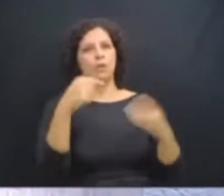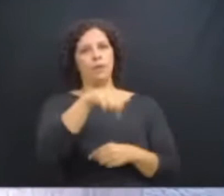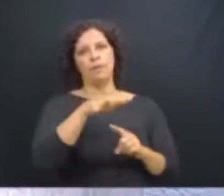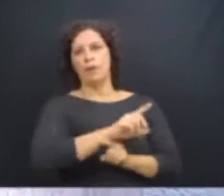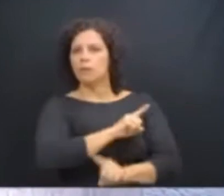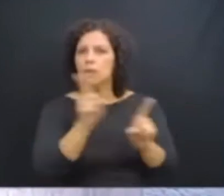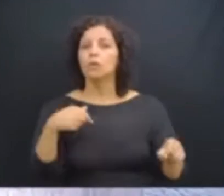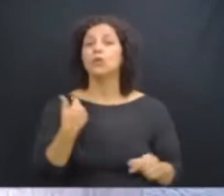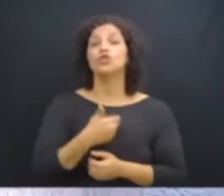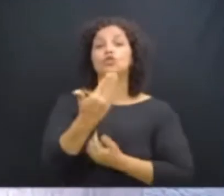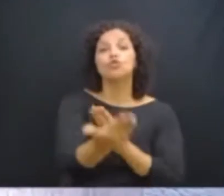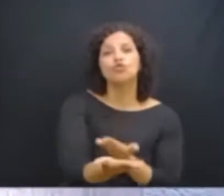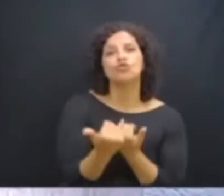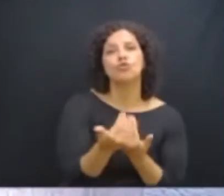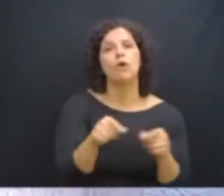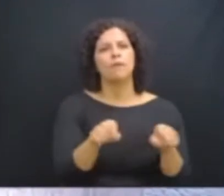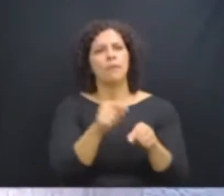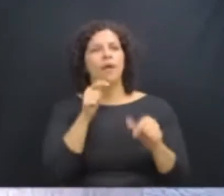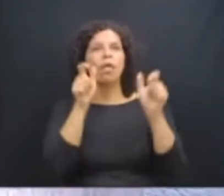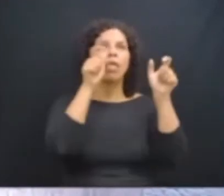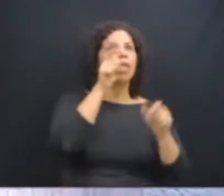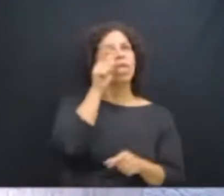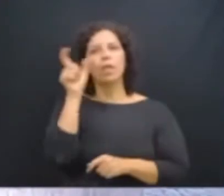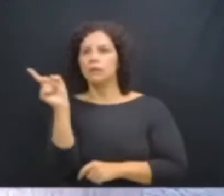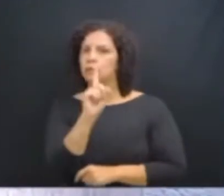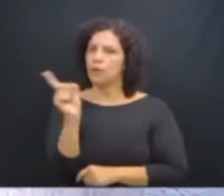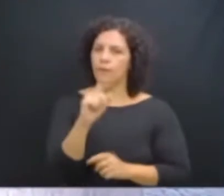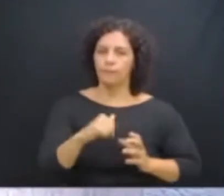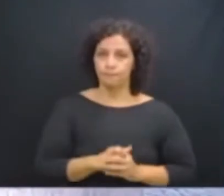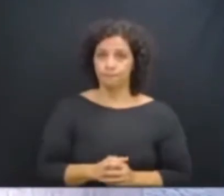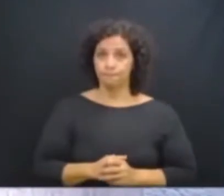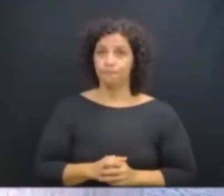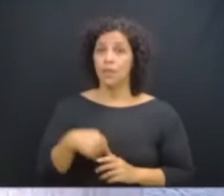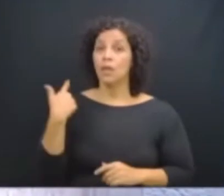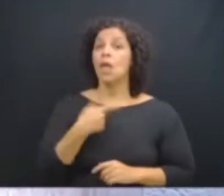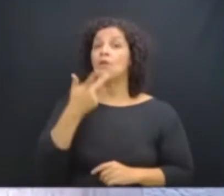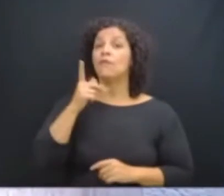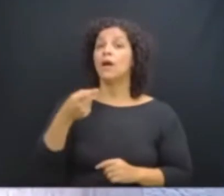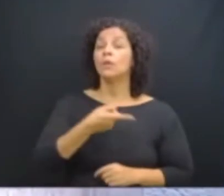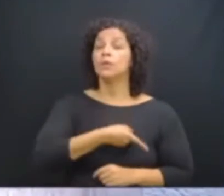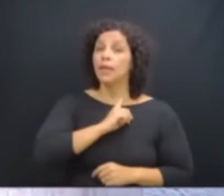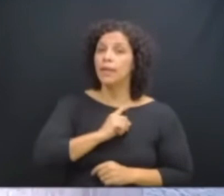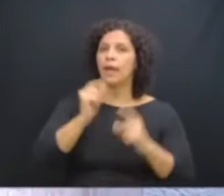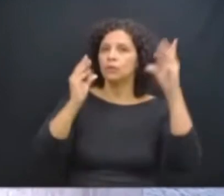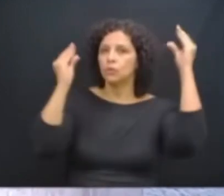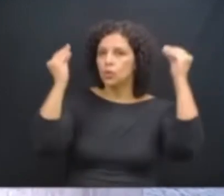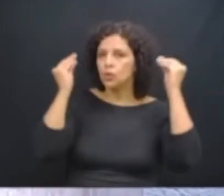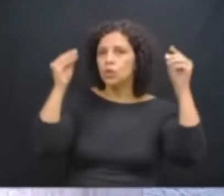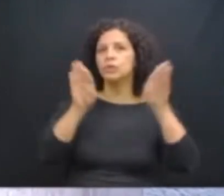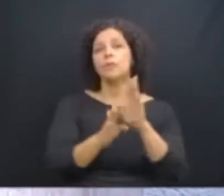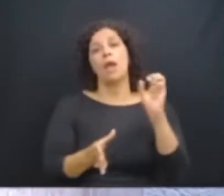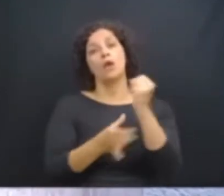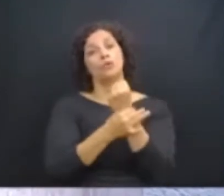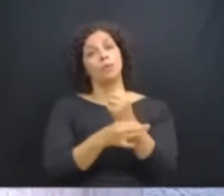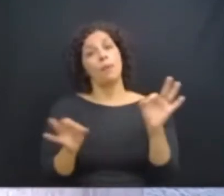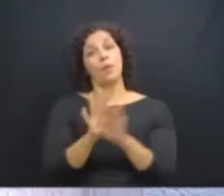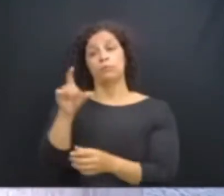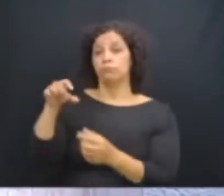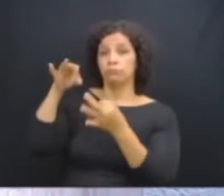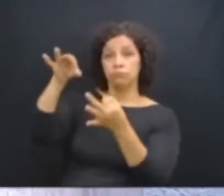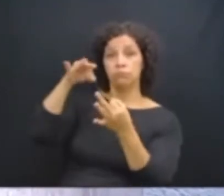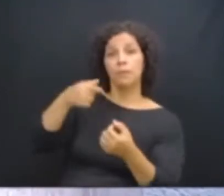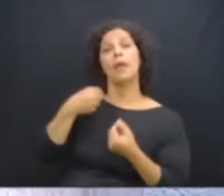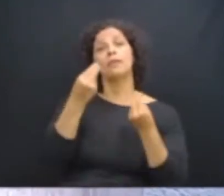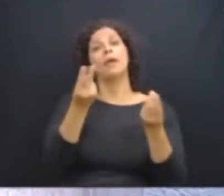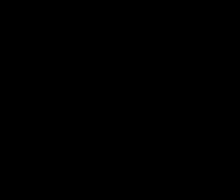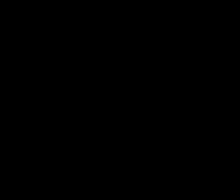em que nossos jovens vão assistir. Essa é a palavra do delegado Xerifão, e a algema já está pronta aqui para a